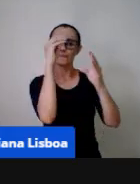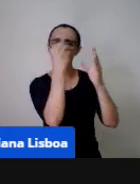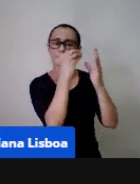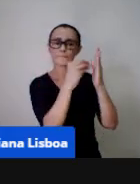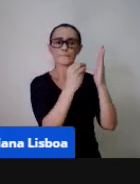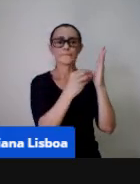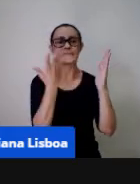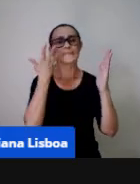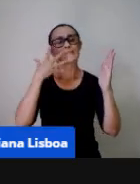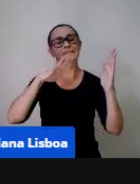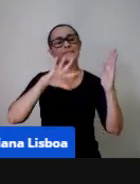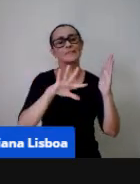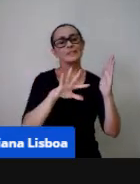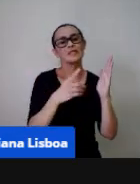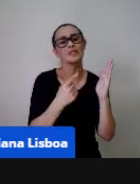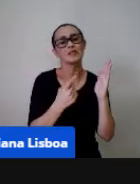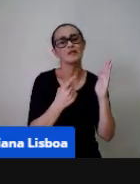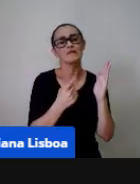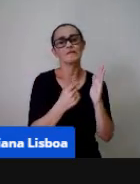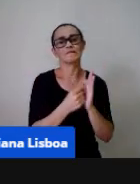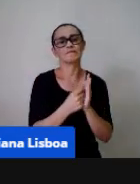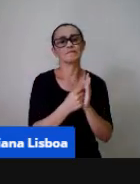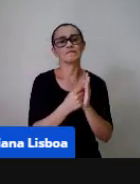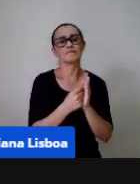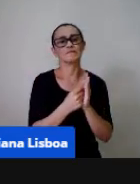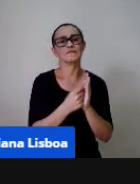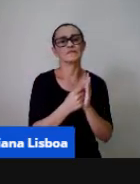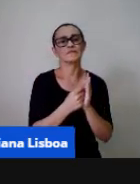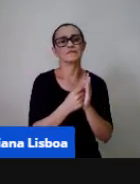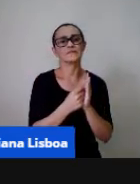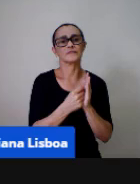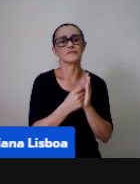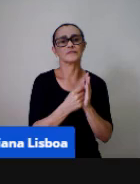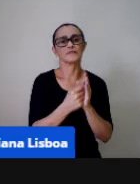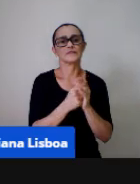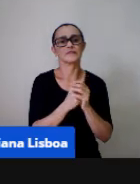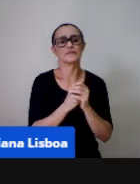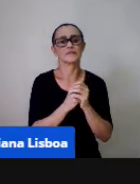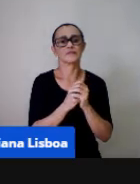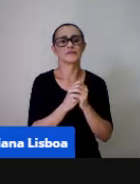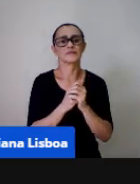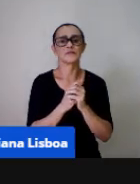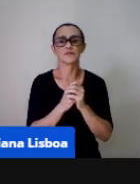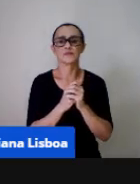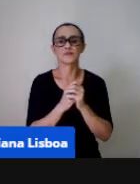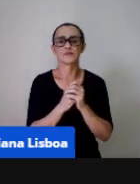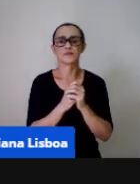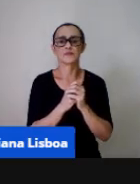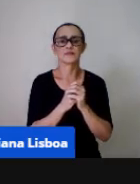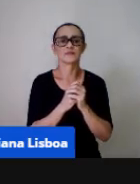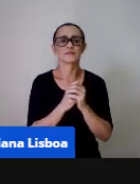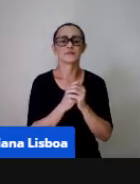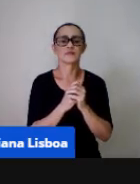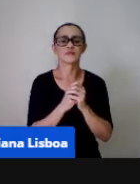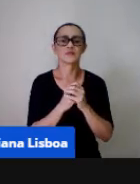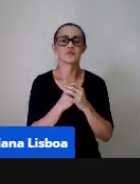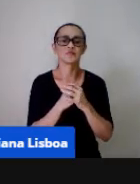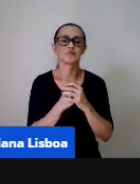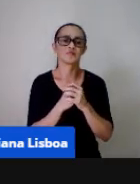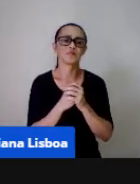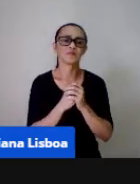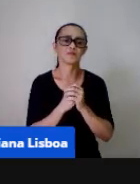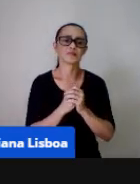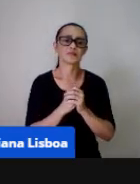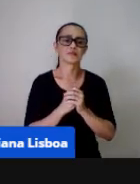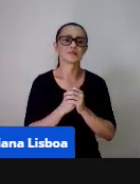expressar a sua pontuação vocês podem perceber ali que nós temos algumas diferentes modelos de expressar essa